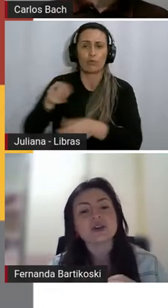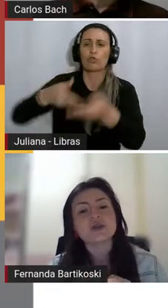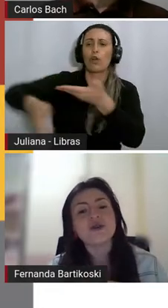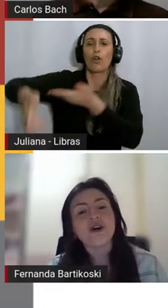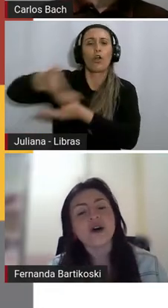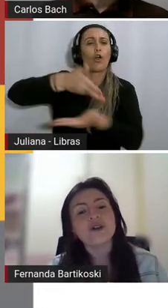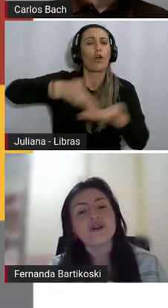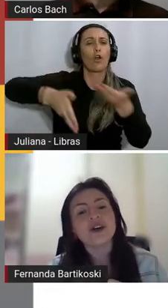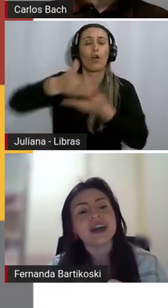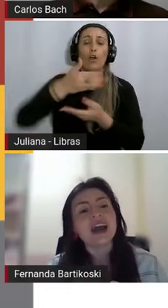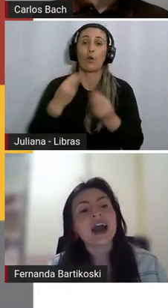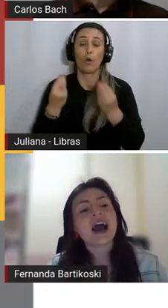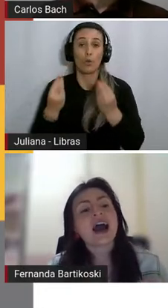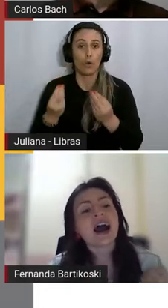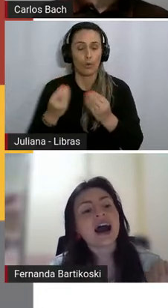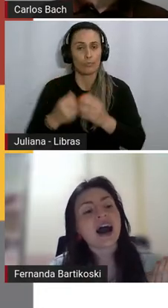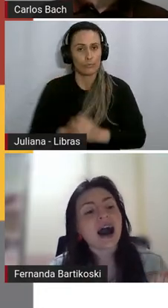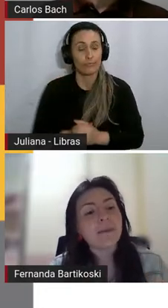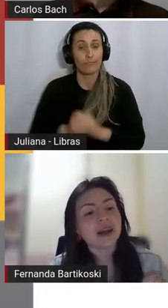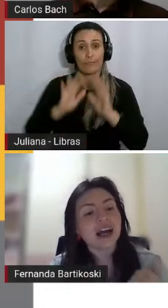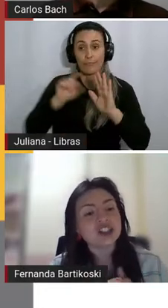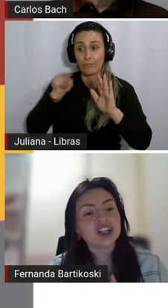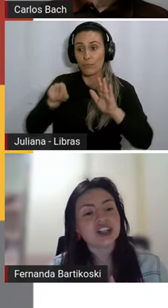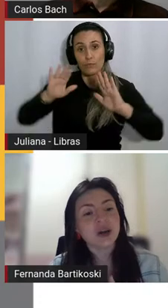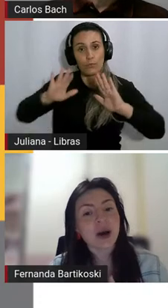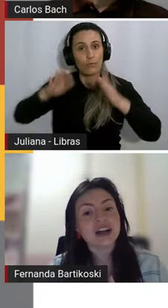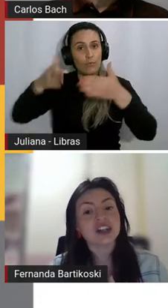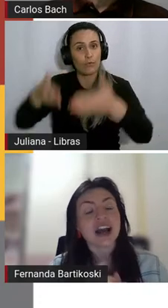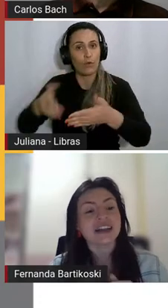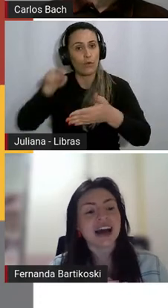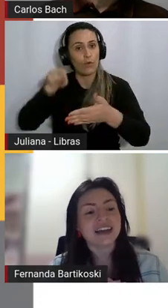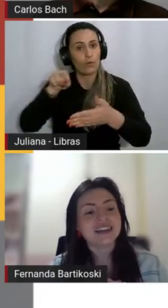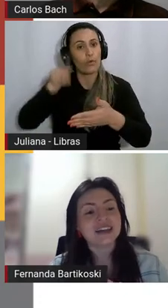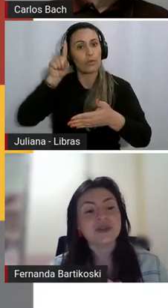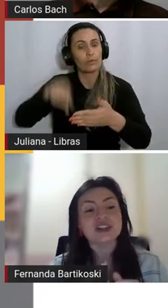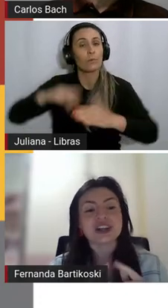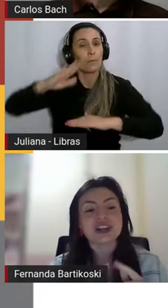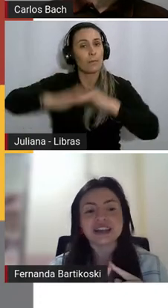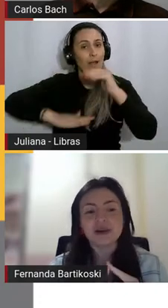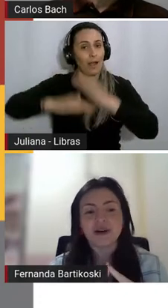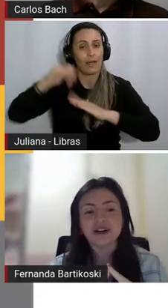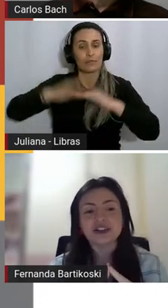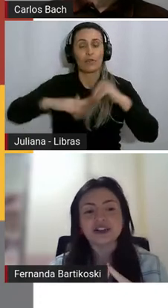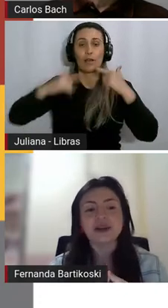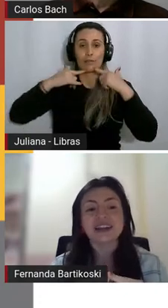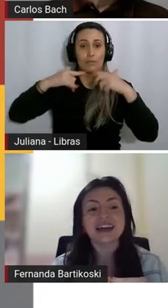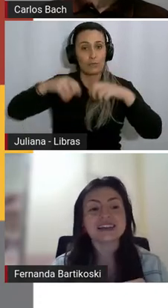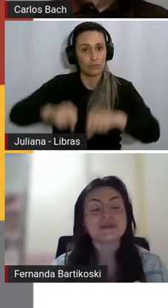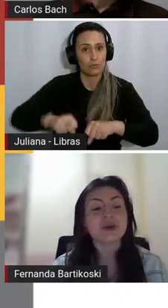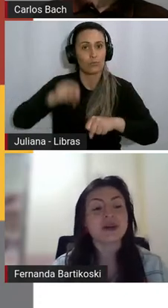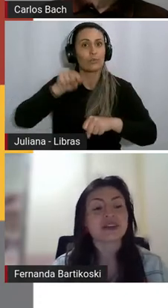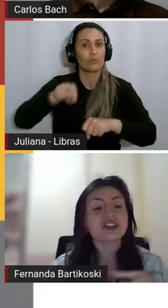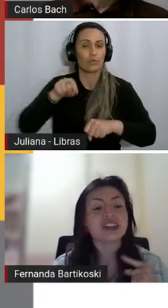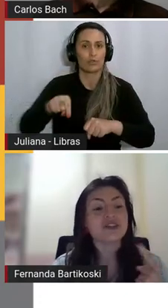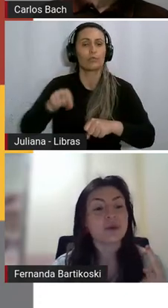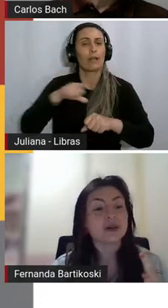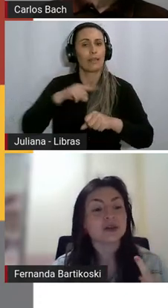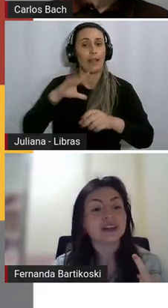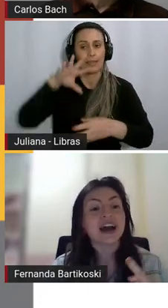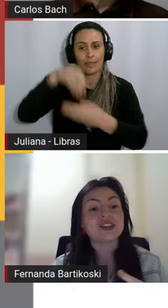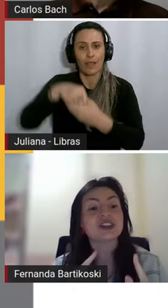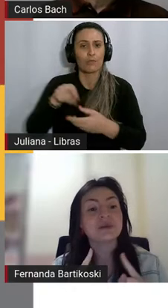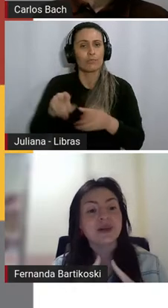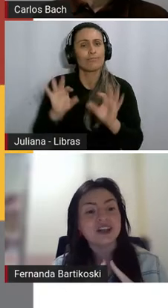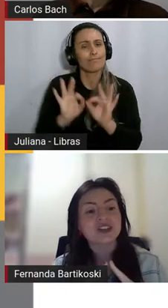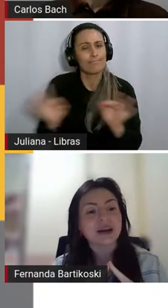isso, o nosso foco foi a prática de linguagem, análise linguística e semiótica, porque nesse momento a gente teve a